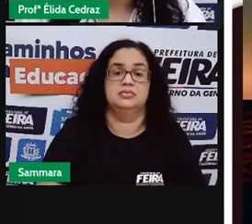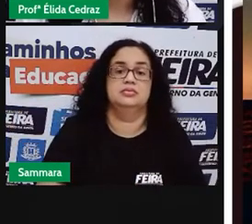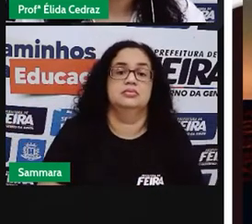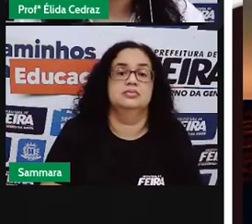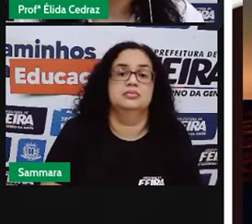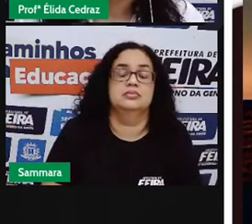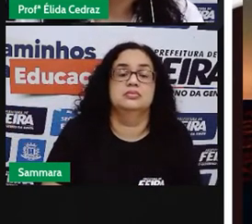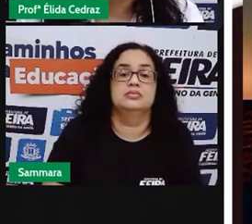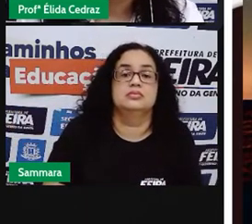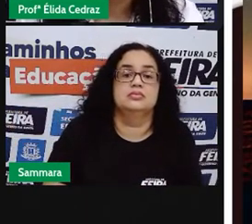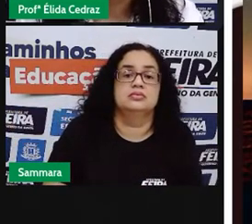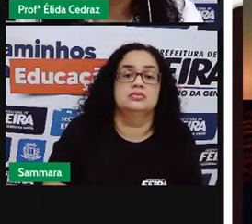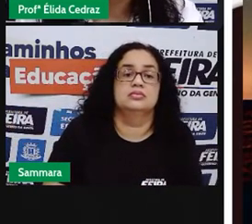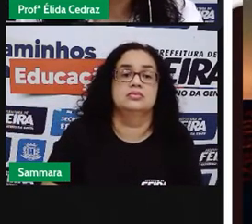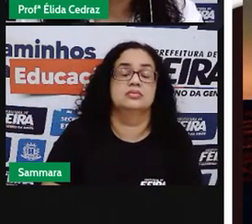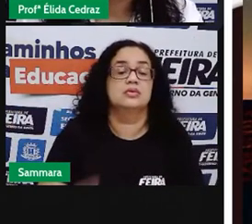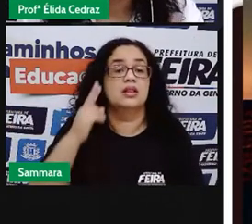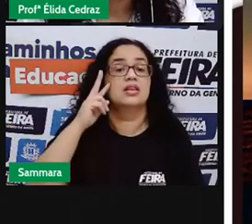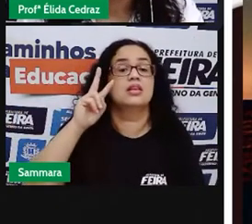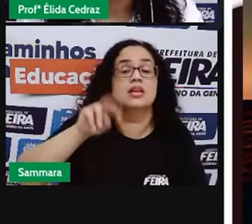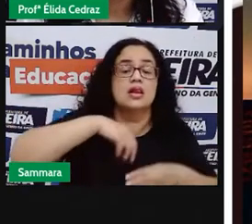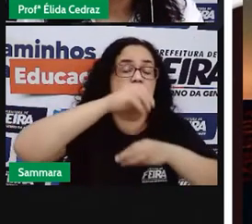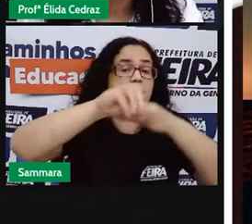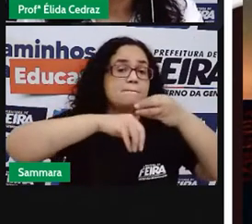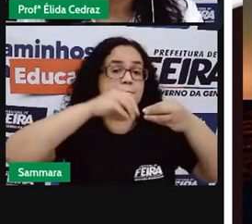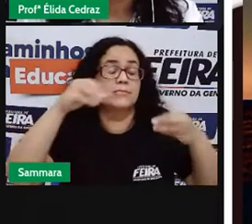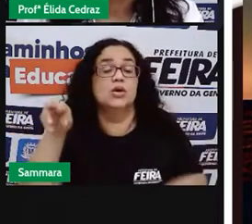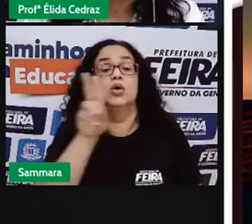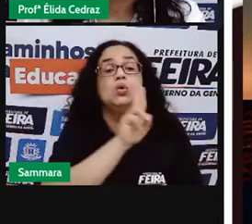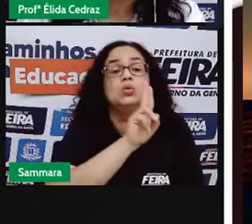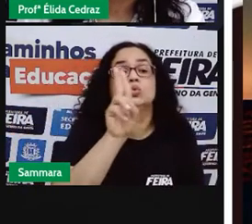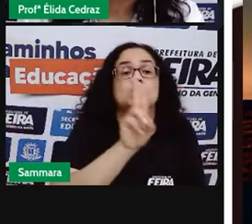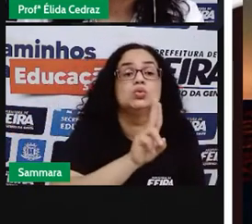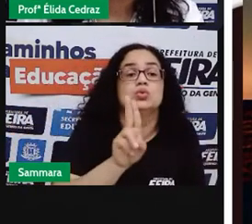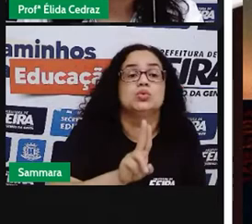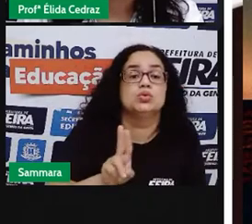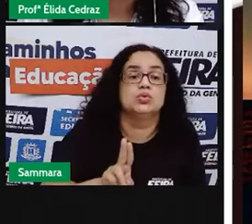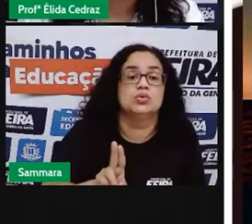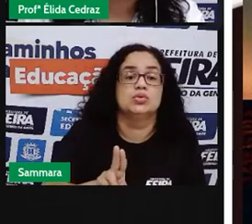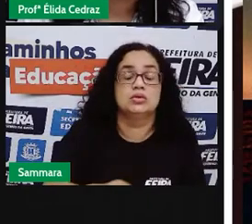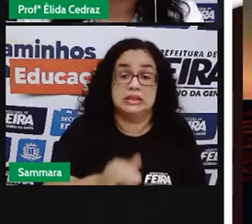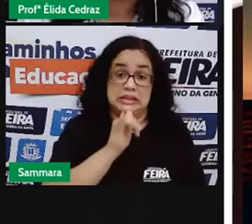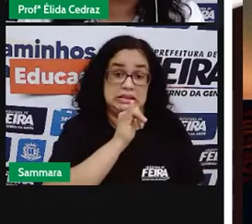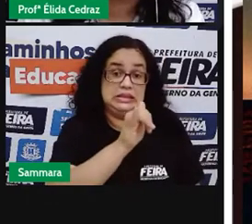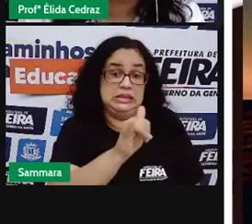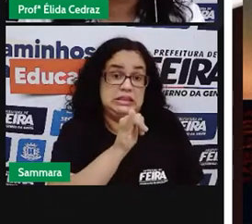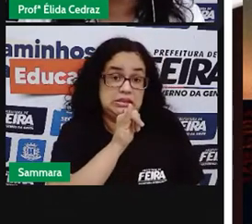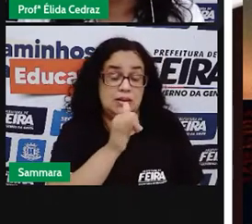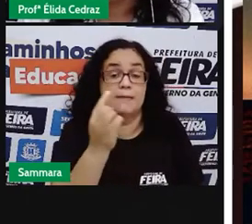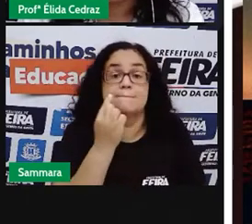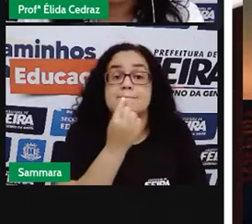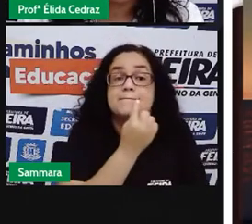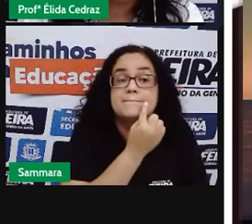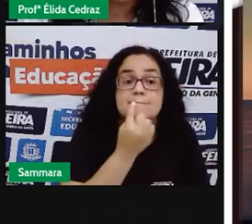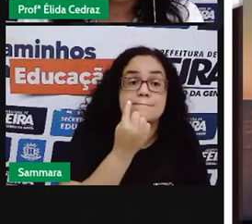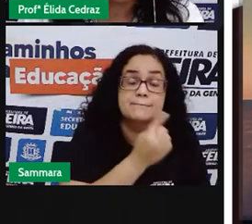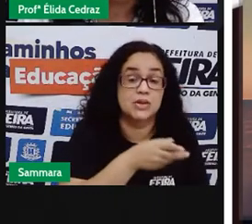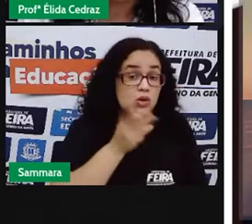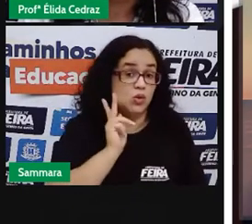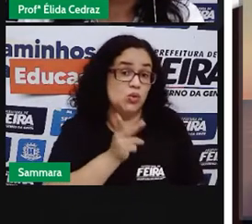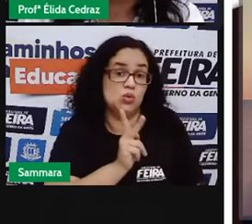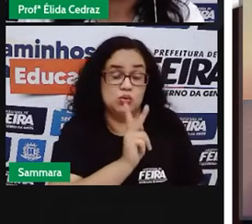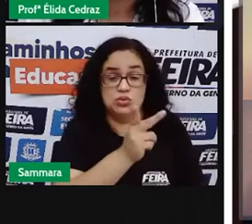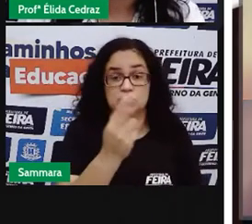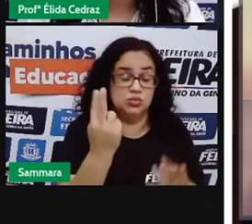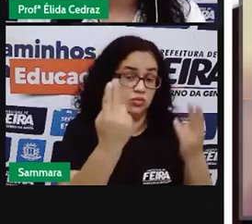Olha só, a embalagem, o nome, o jeito de anunciar o batom garoto, continuou praticamente